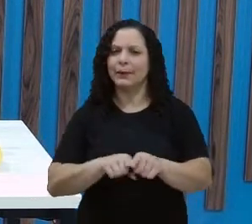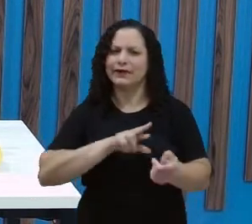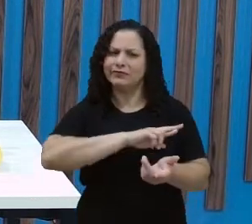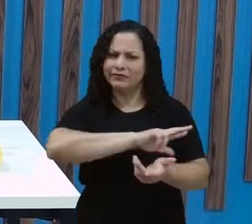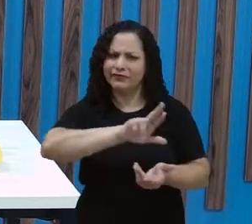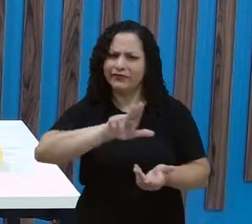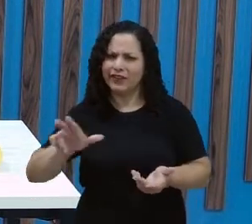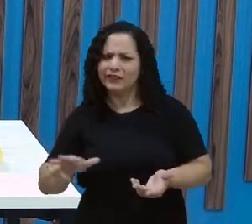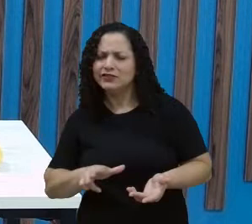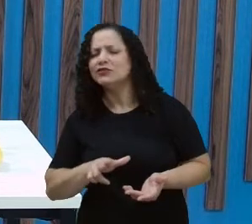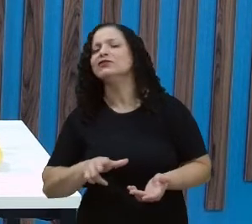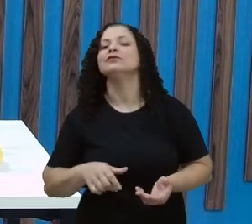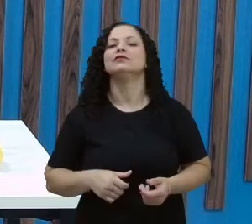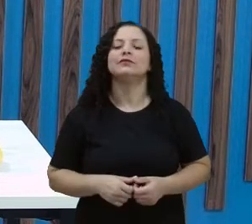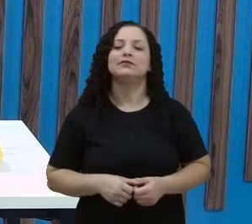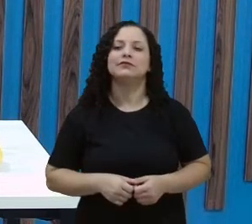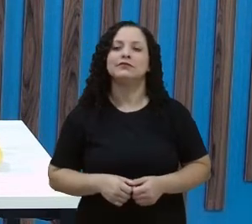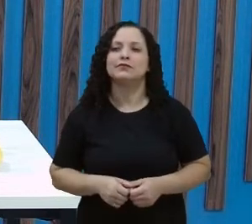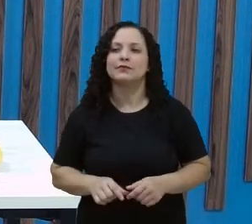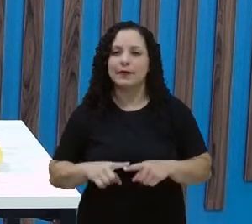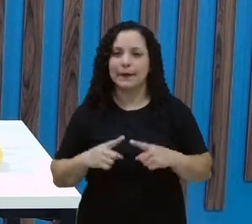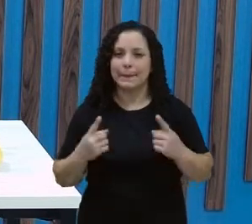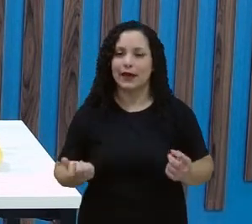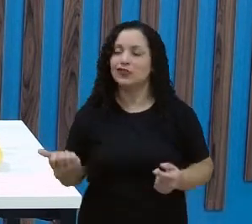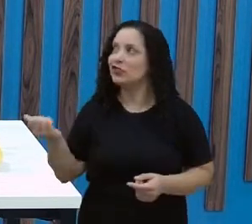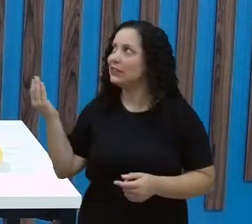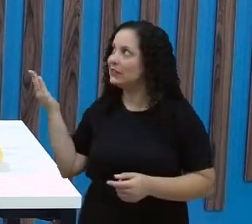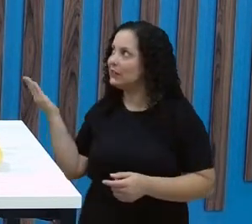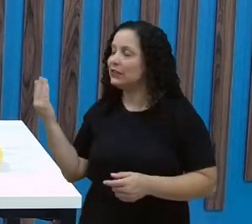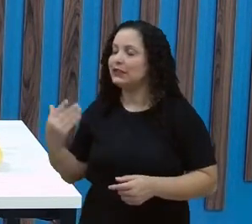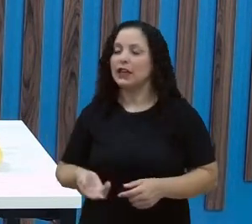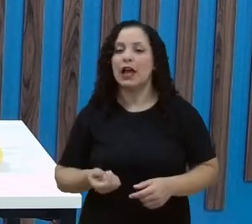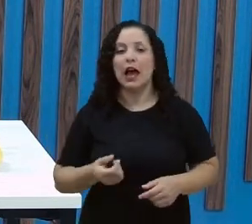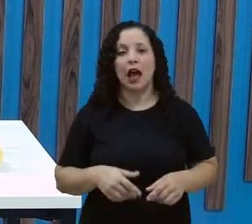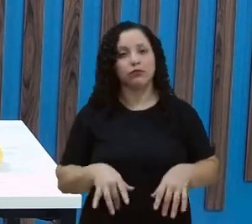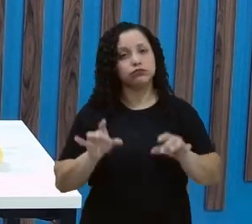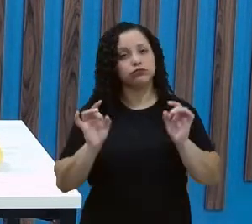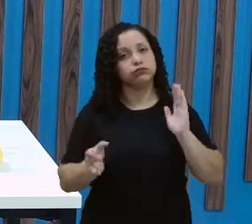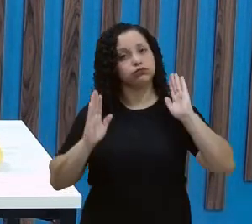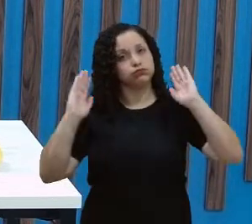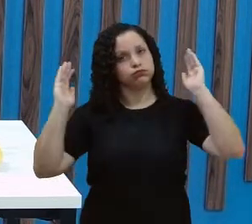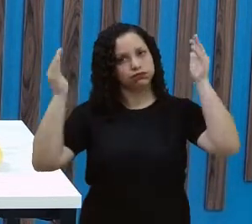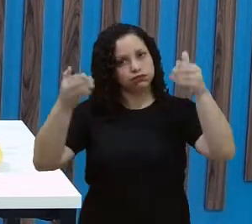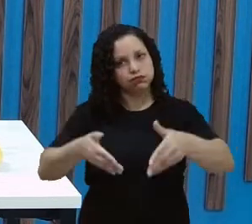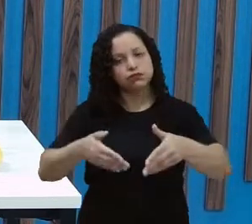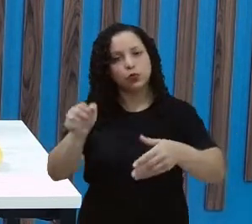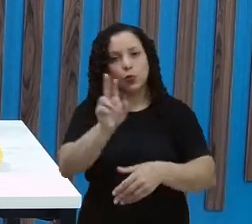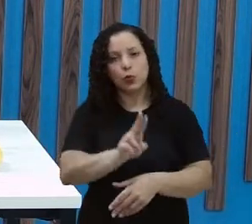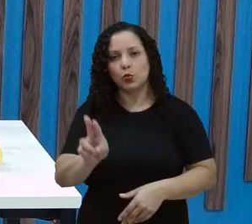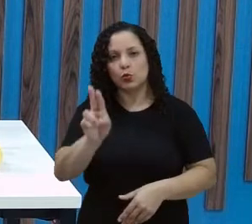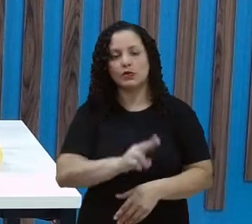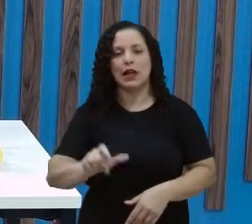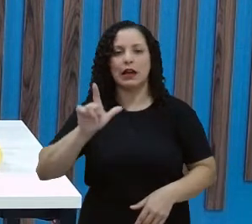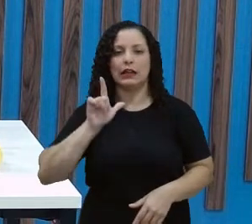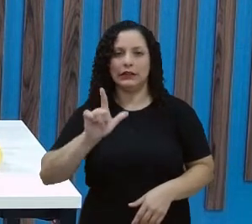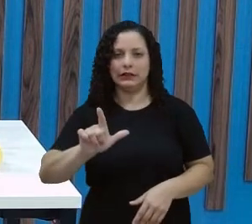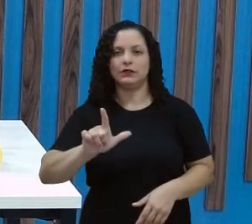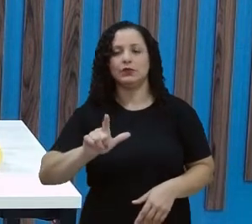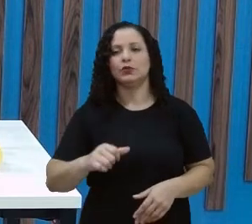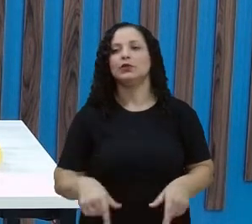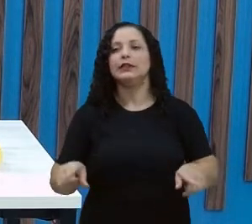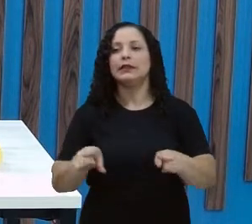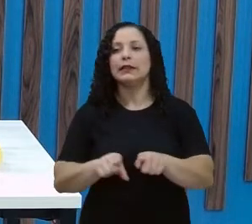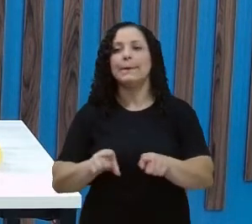unidades, tá? De medida de capacidade, mas a medida principal que a gente utiliza é o litro. E a massa, tá?